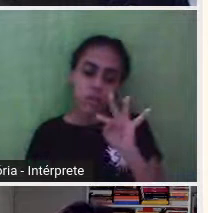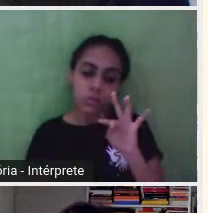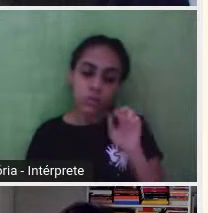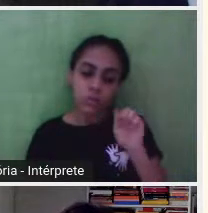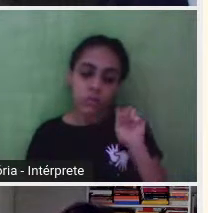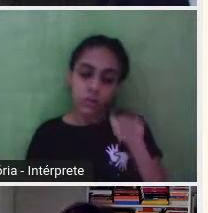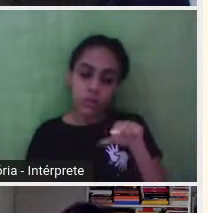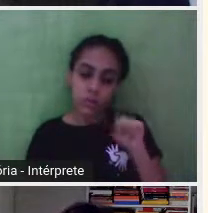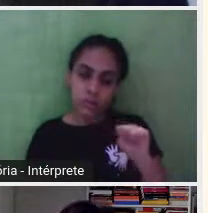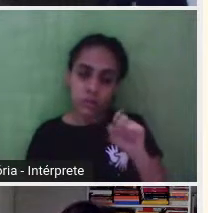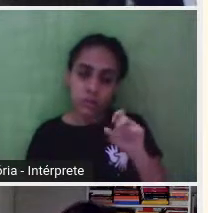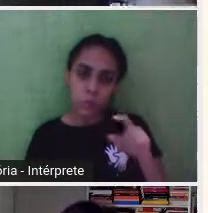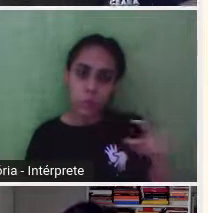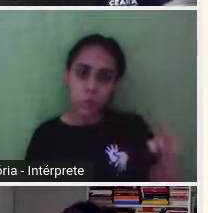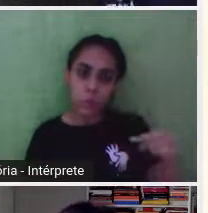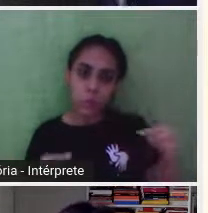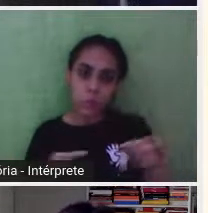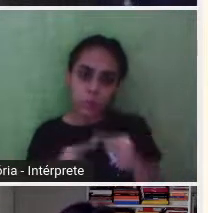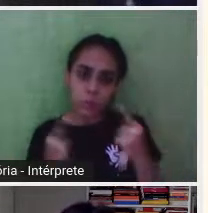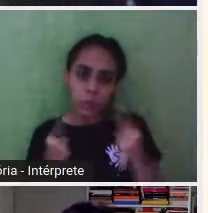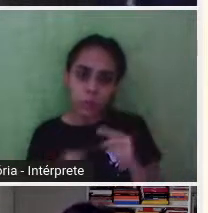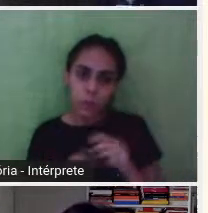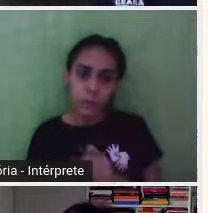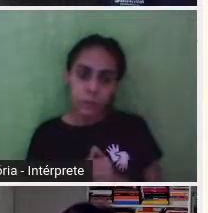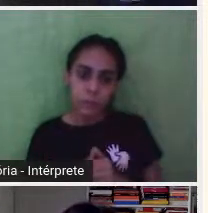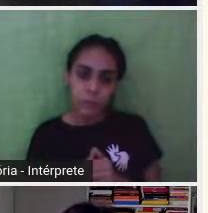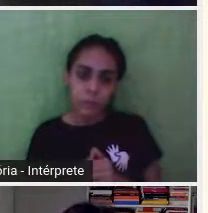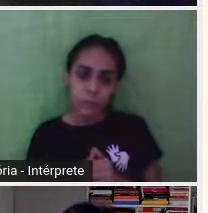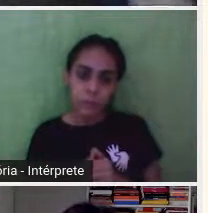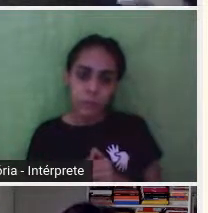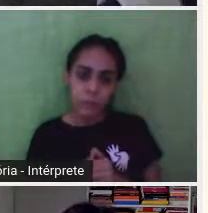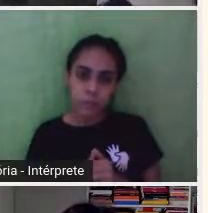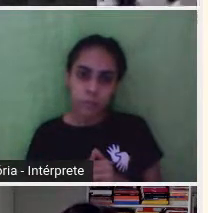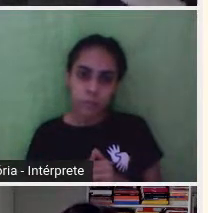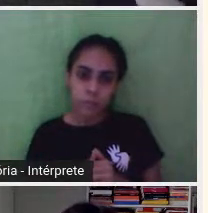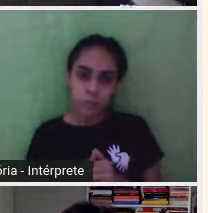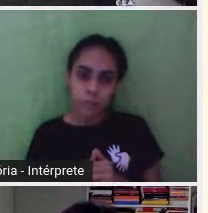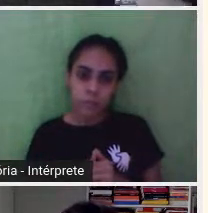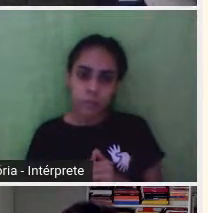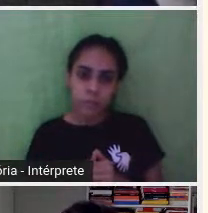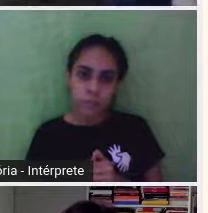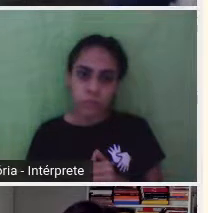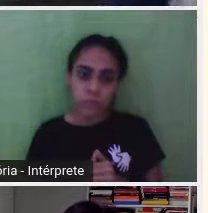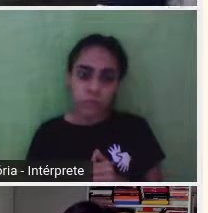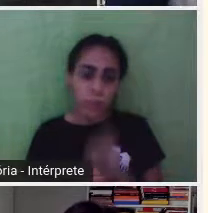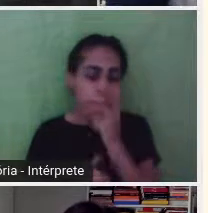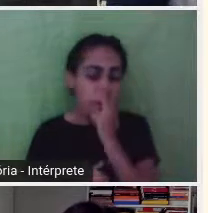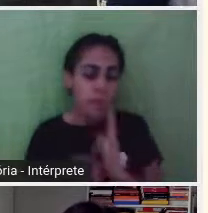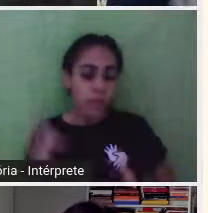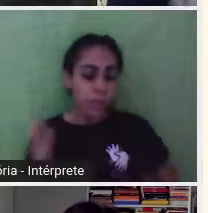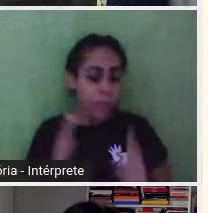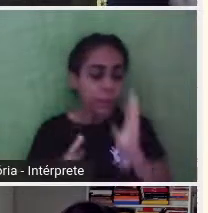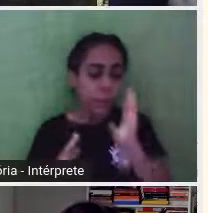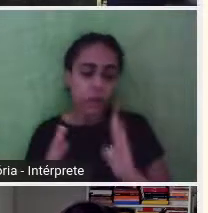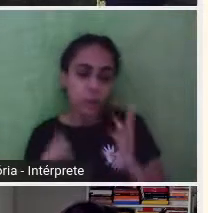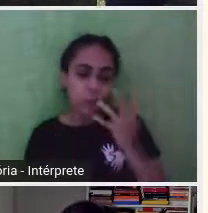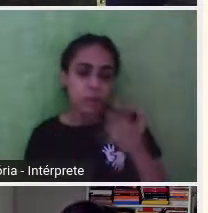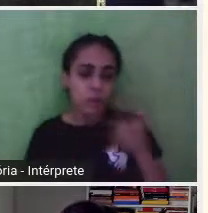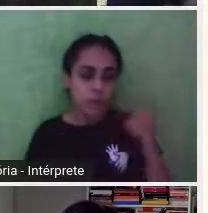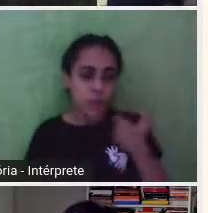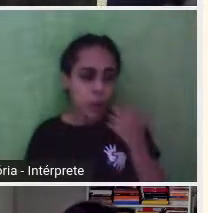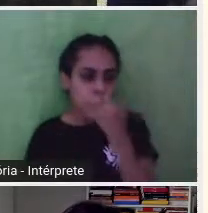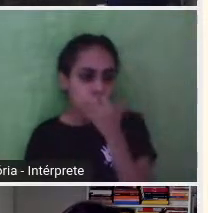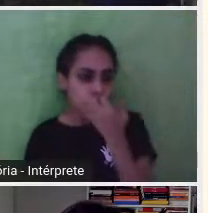É o Marvin, a música. Mas, enfim, no florescer da vida, aos 25 anos, com todo o corpo